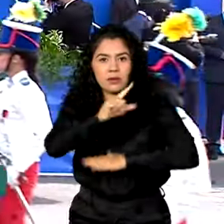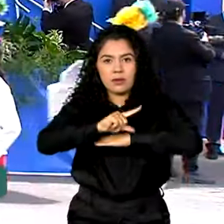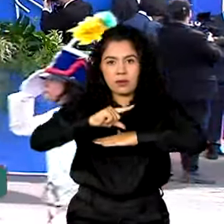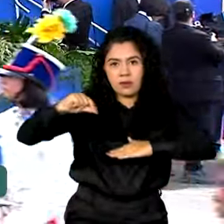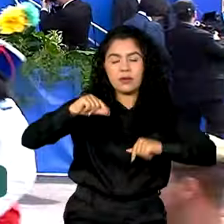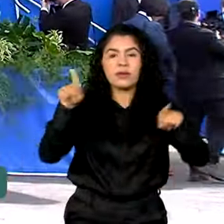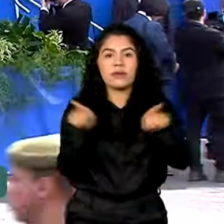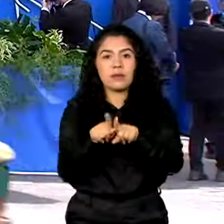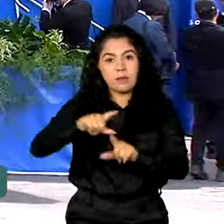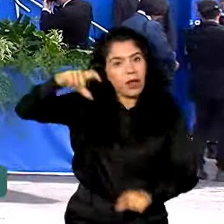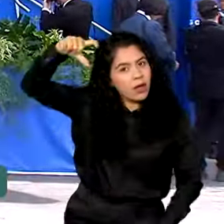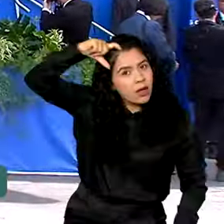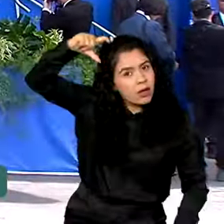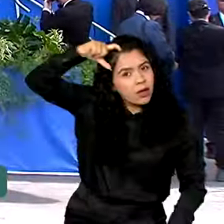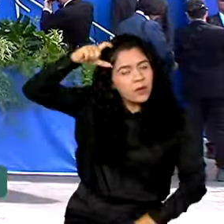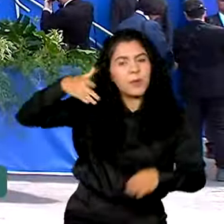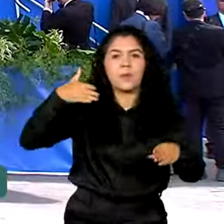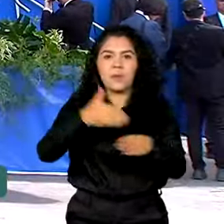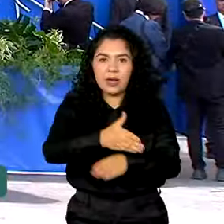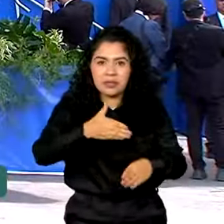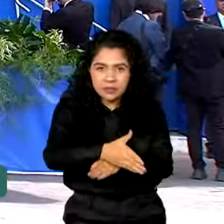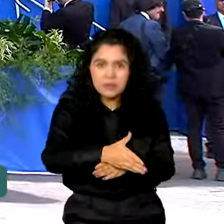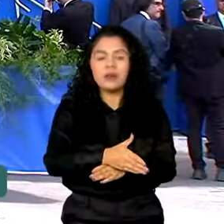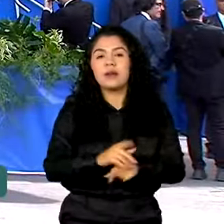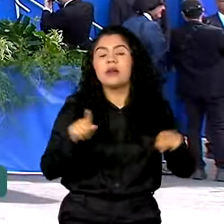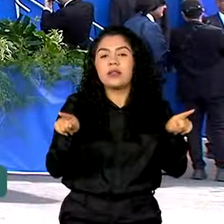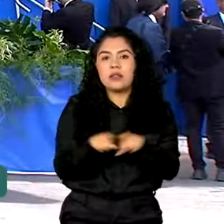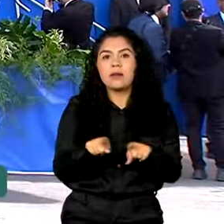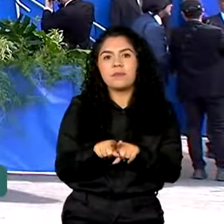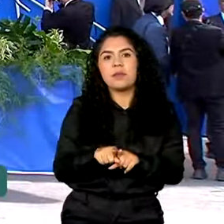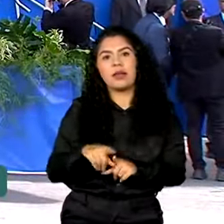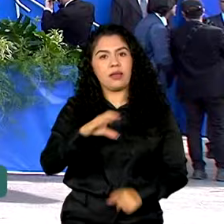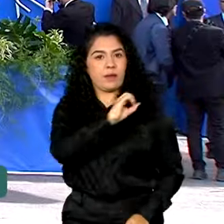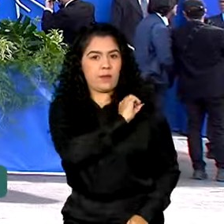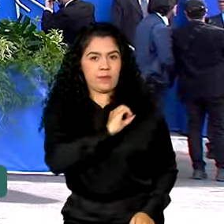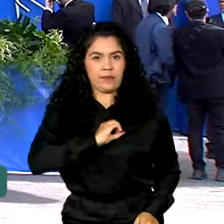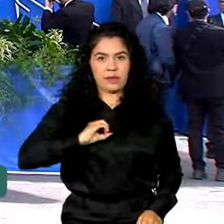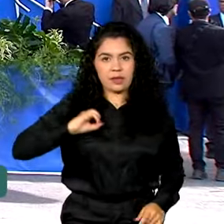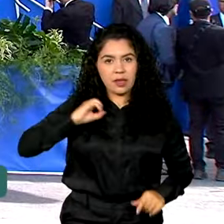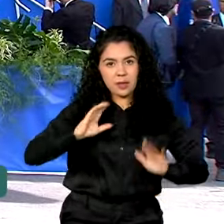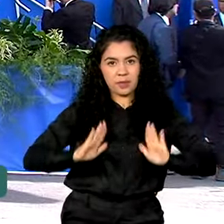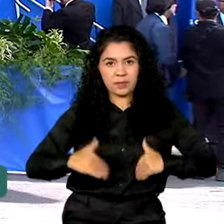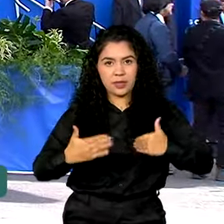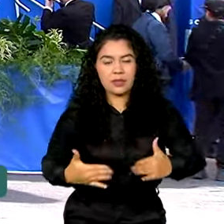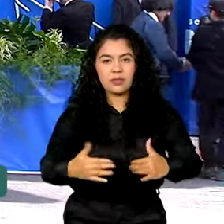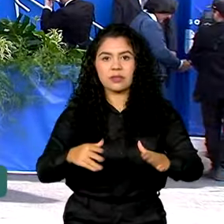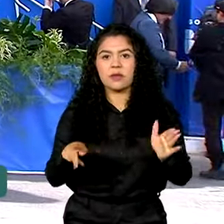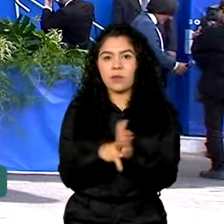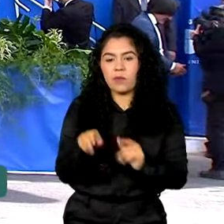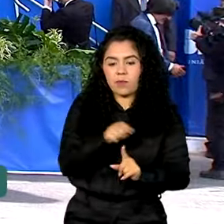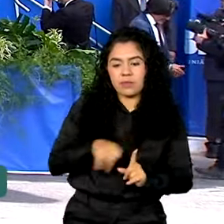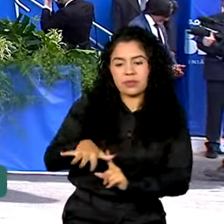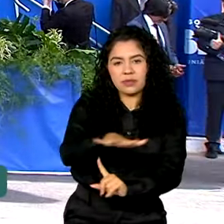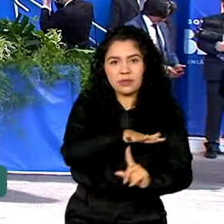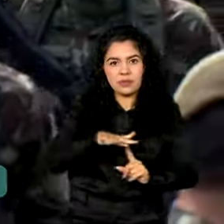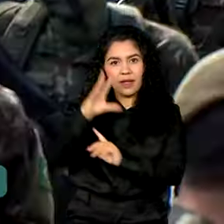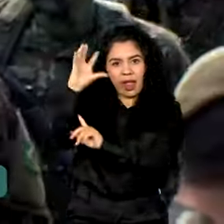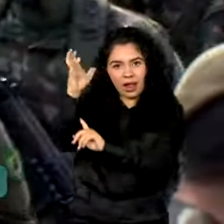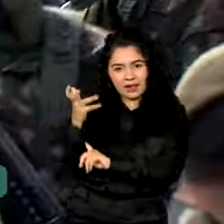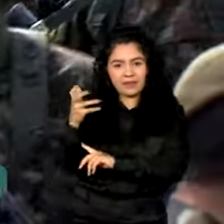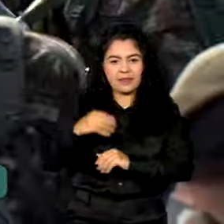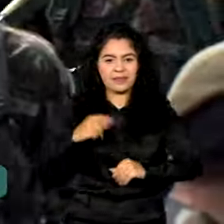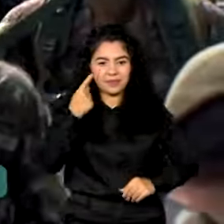Valdez Góz, ministro da Integração e Desenvolvimento Regional, e Marina Silva, ministra do Meio Ambiente e Mudança do Clima.